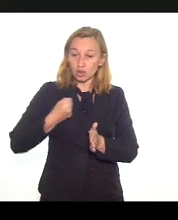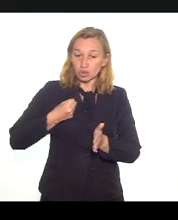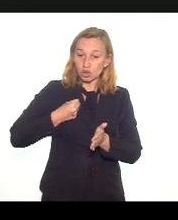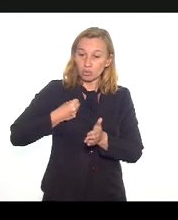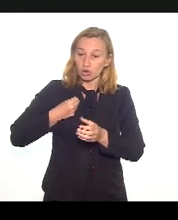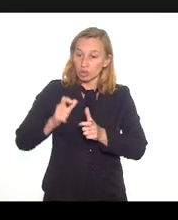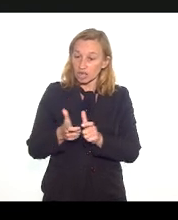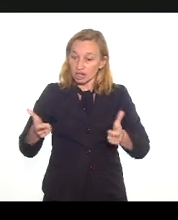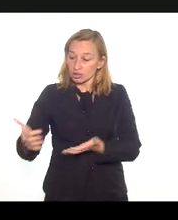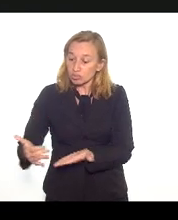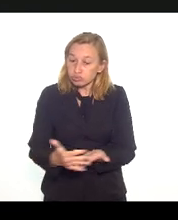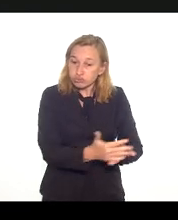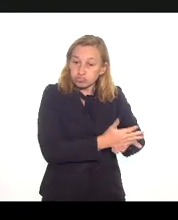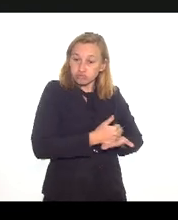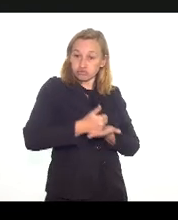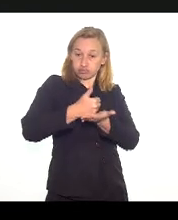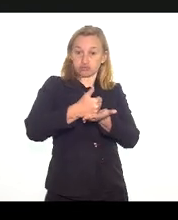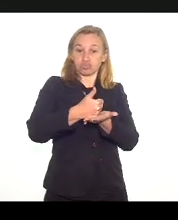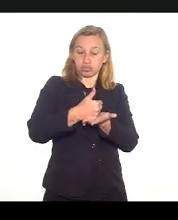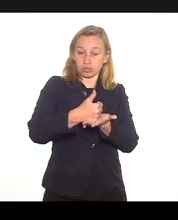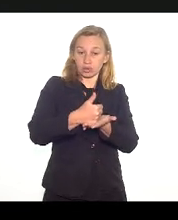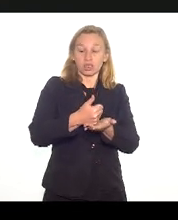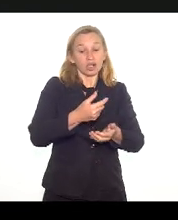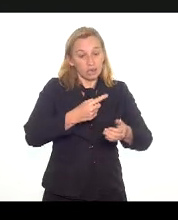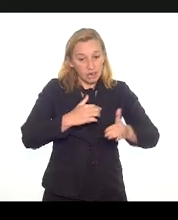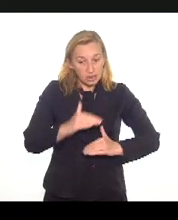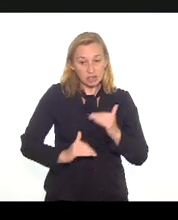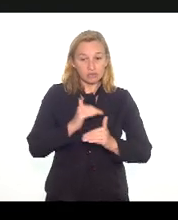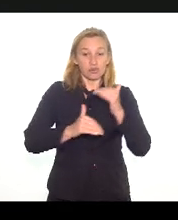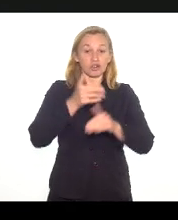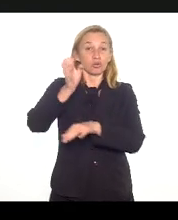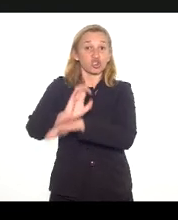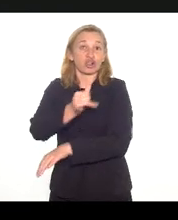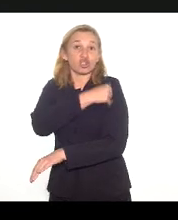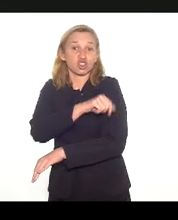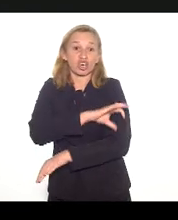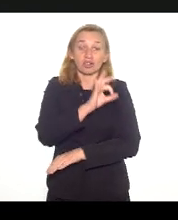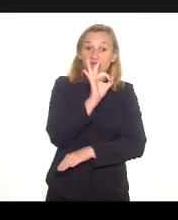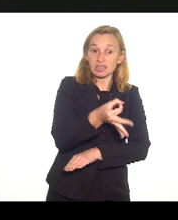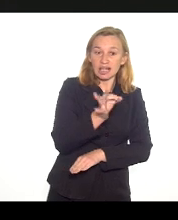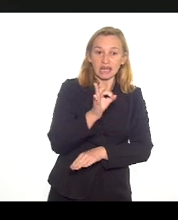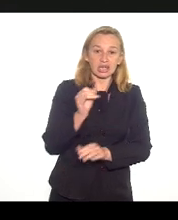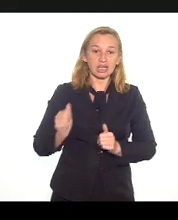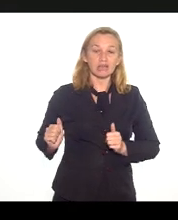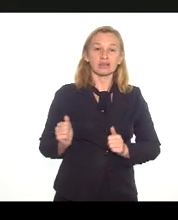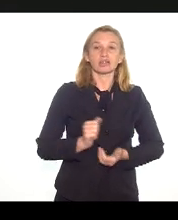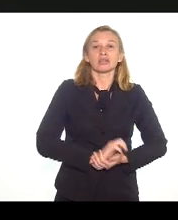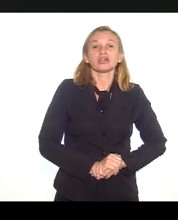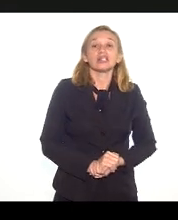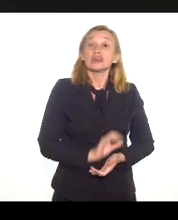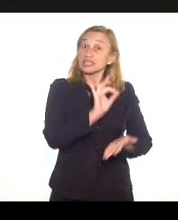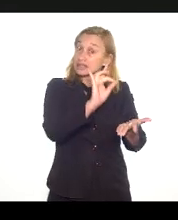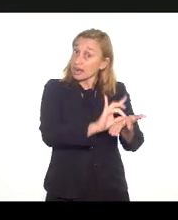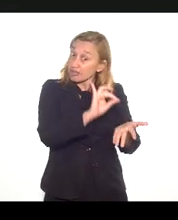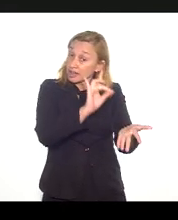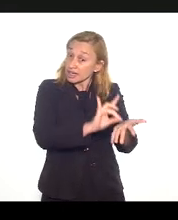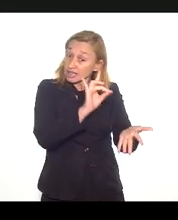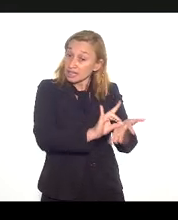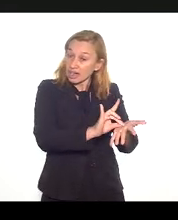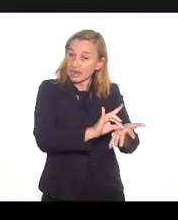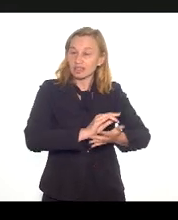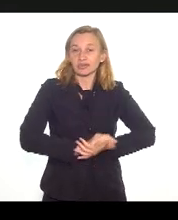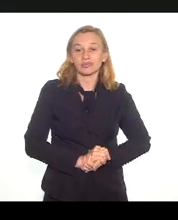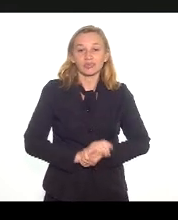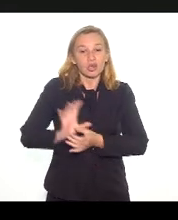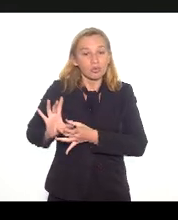e pode estruturar o estado do Rio de Janeiro de forma correta e adequada. Na verdade, acaba